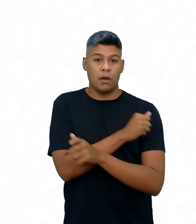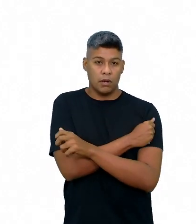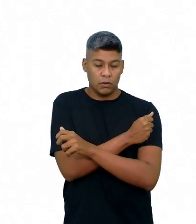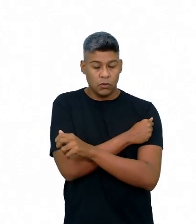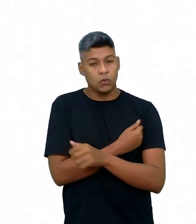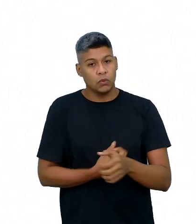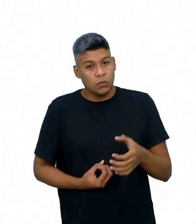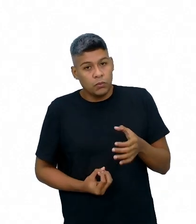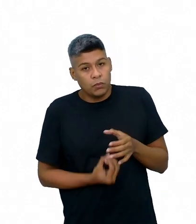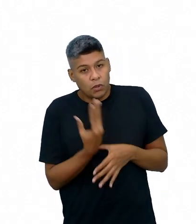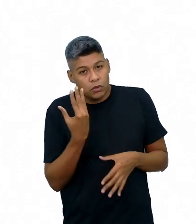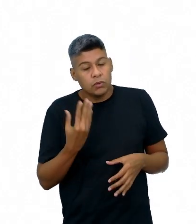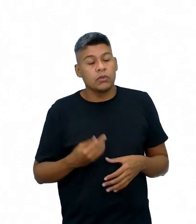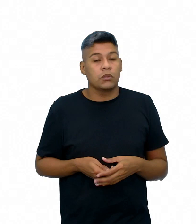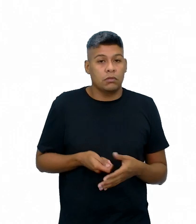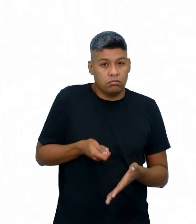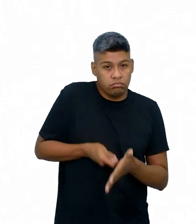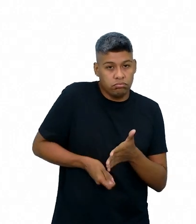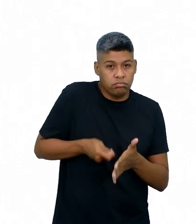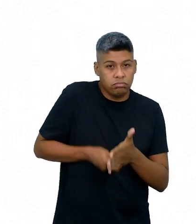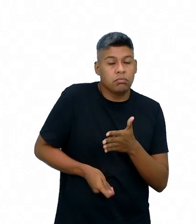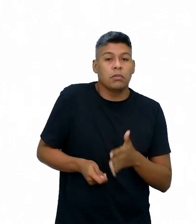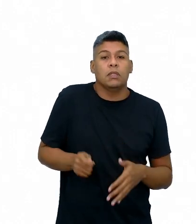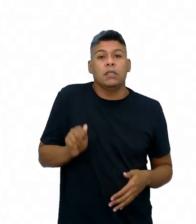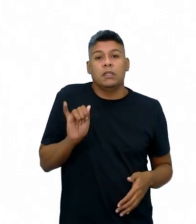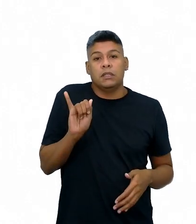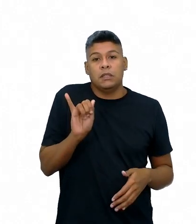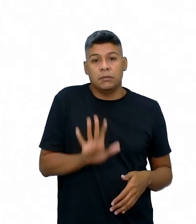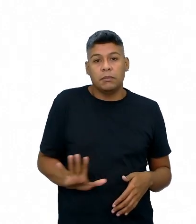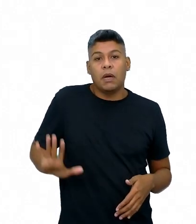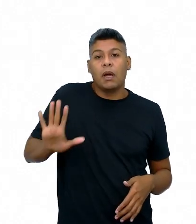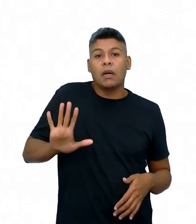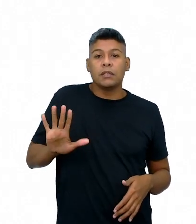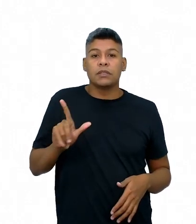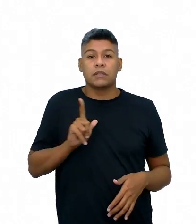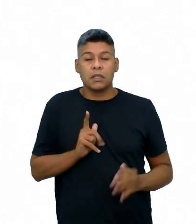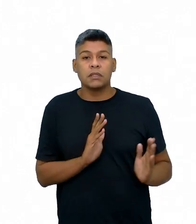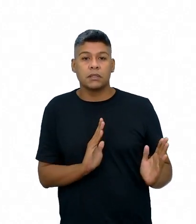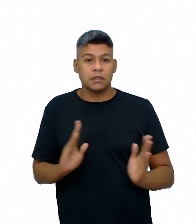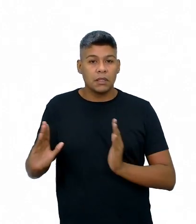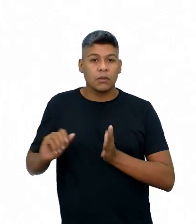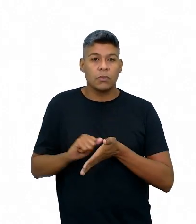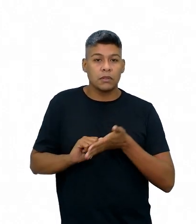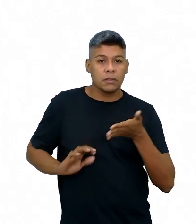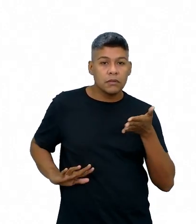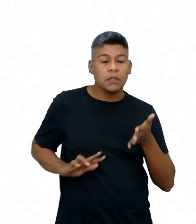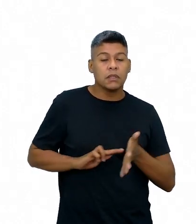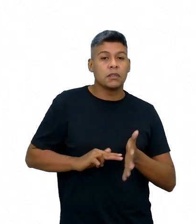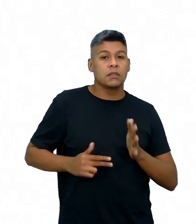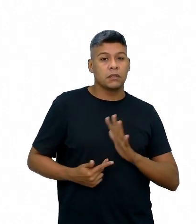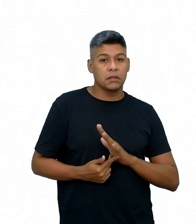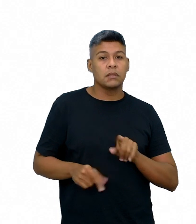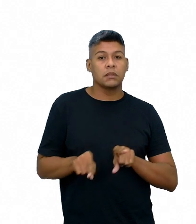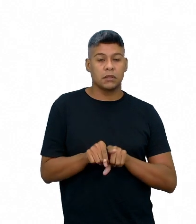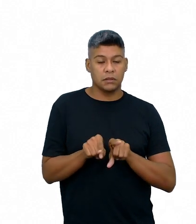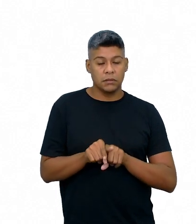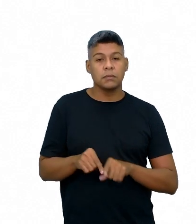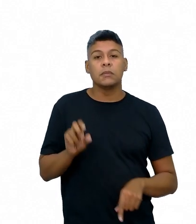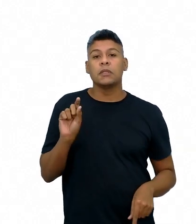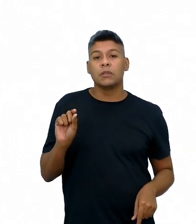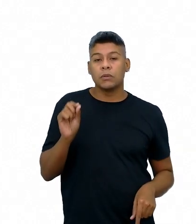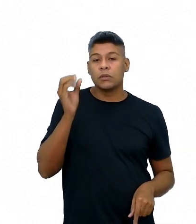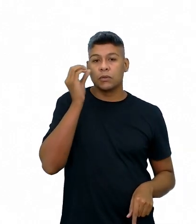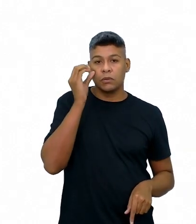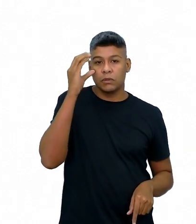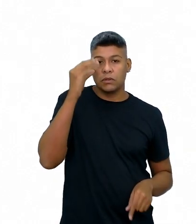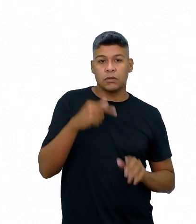produção, explorando imagens, utilizando sequências de atividades significativas que considerem os